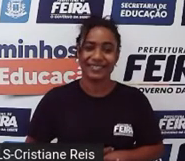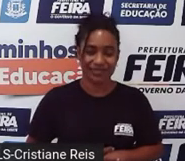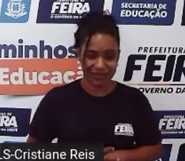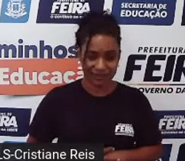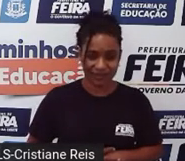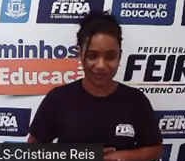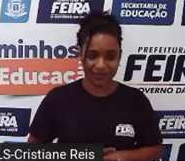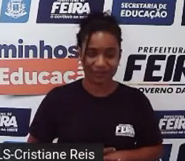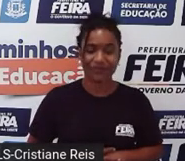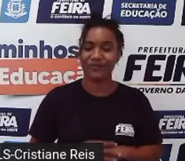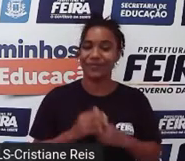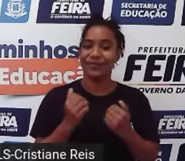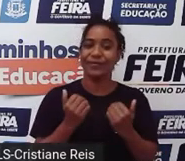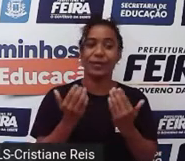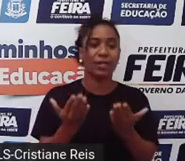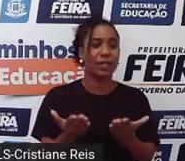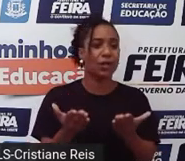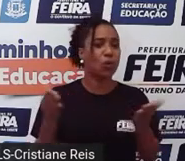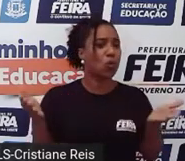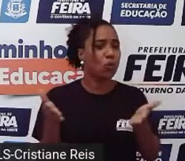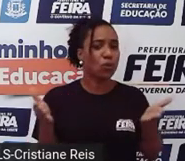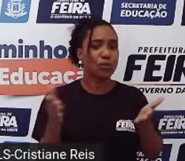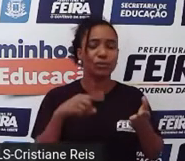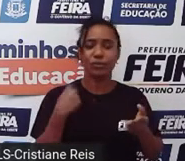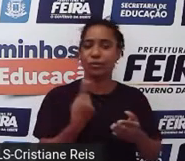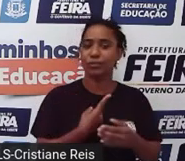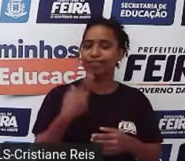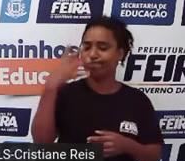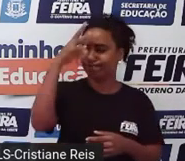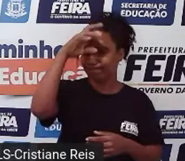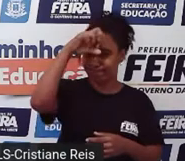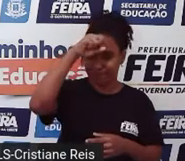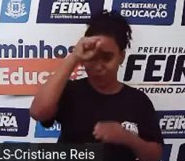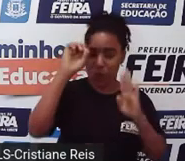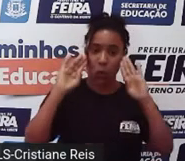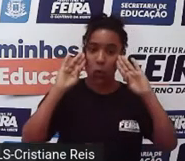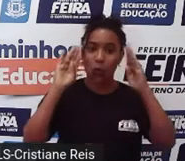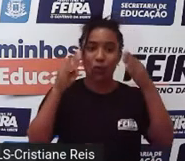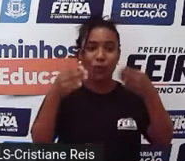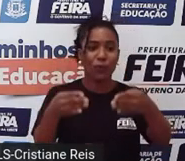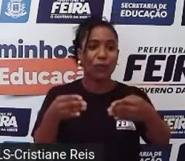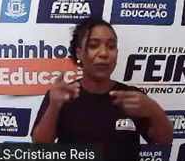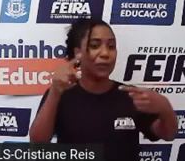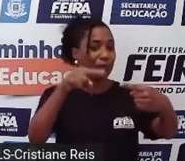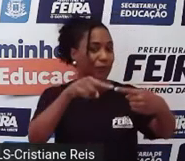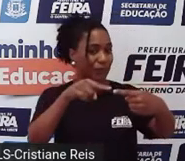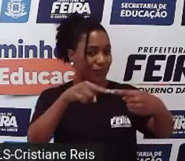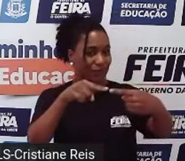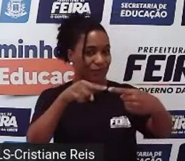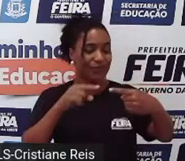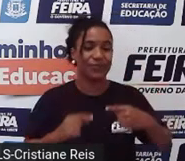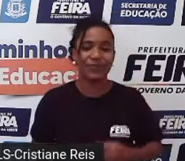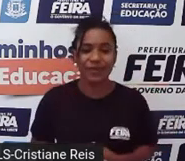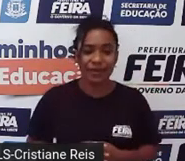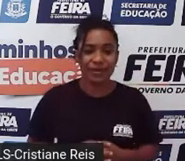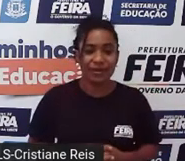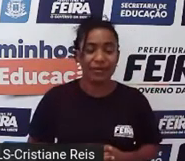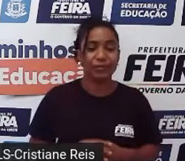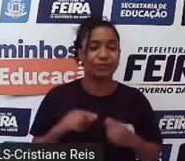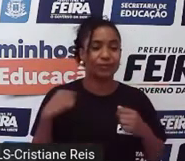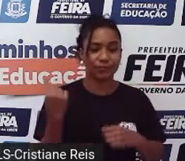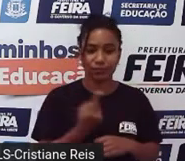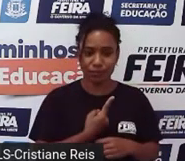o que nós vamos aprender hoje? Qual será o foco de nosso encontro de hoje? Juntos, vamos